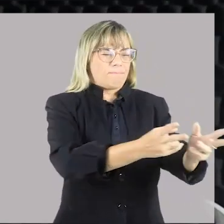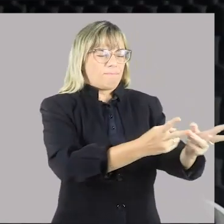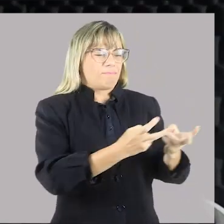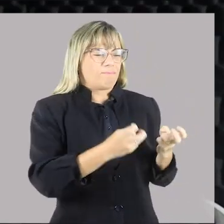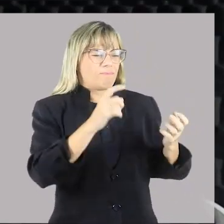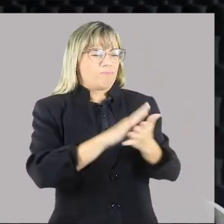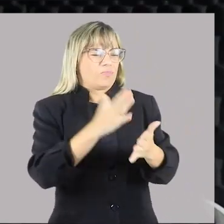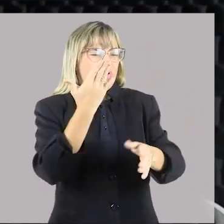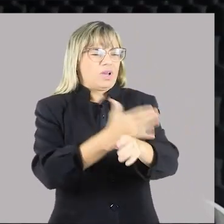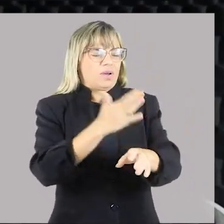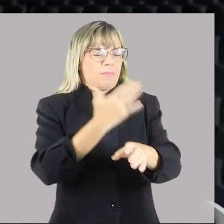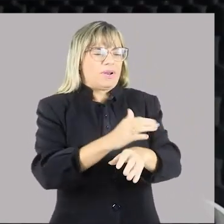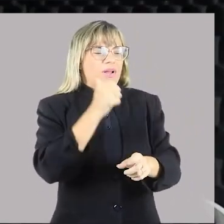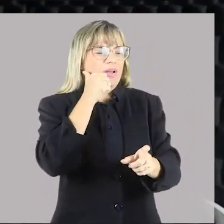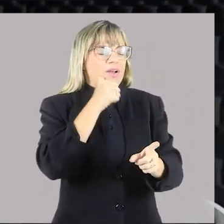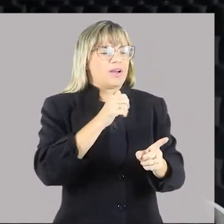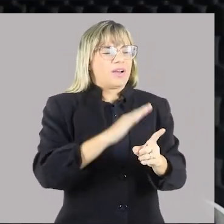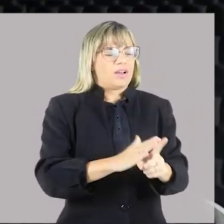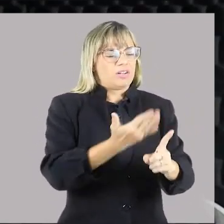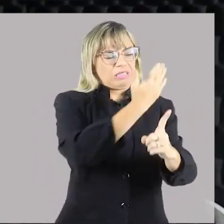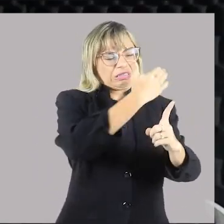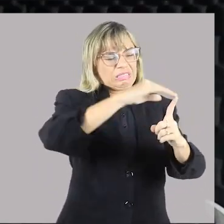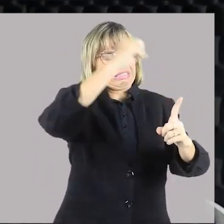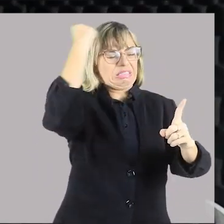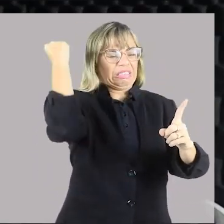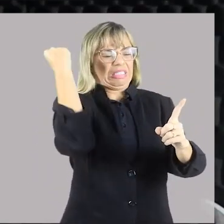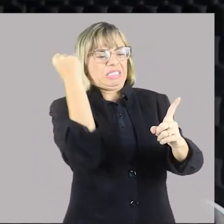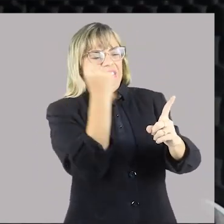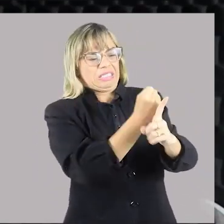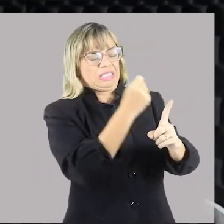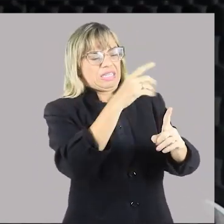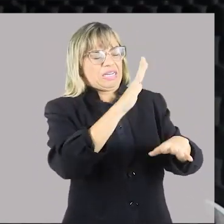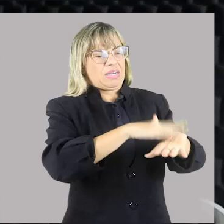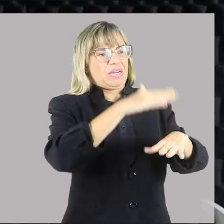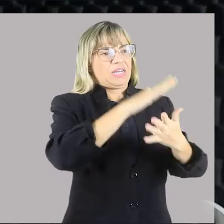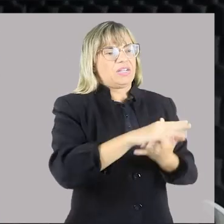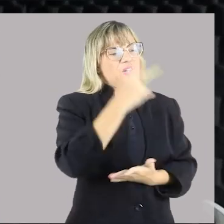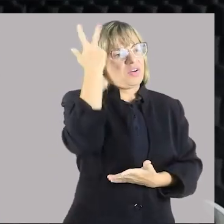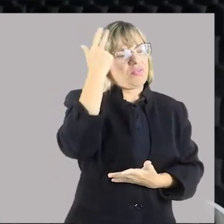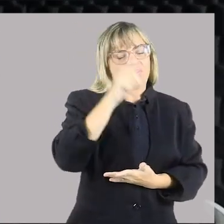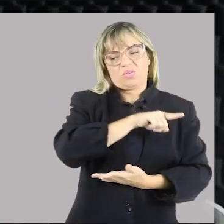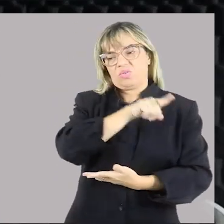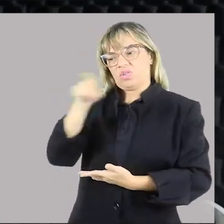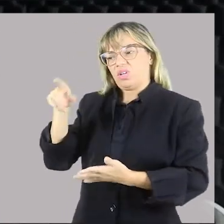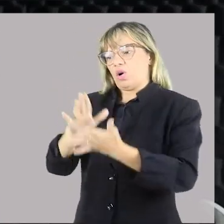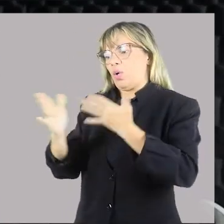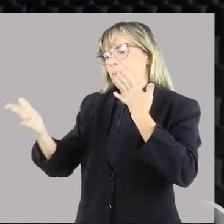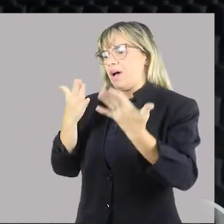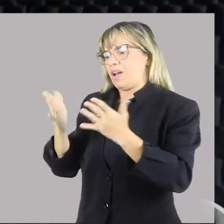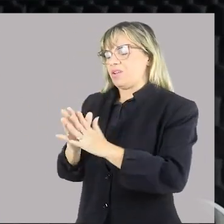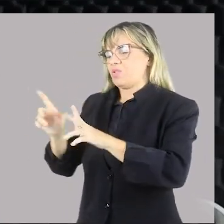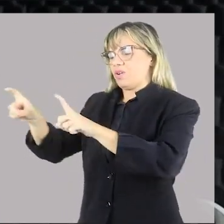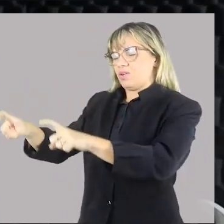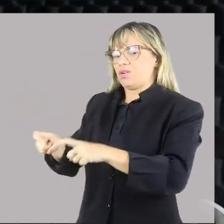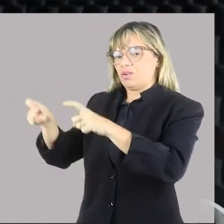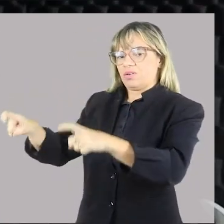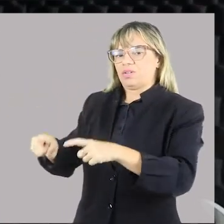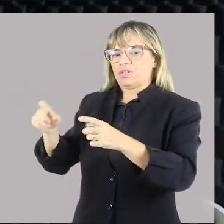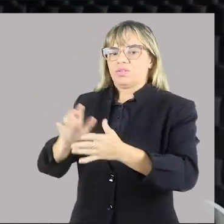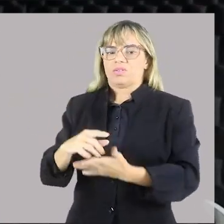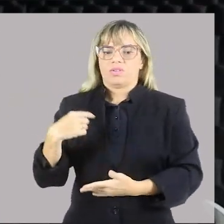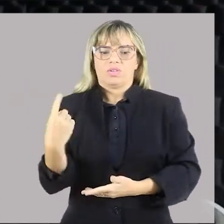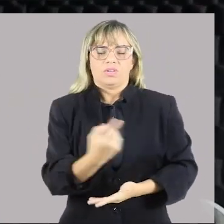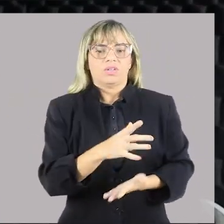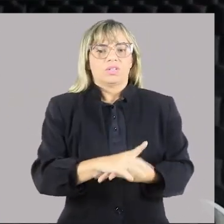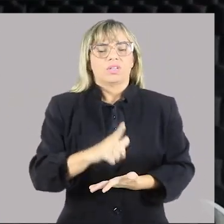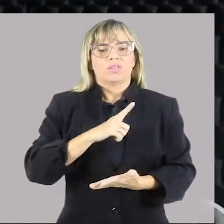a prática de feminicídio é mais comum nas cidades do que no cenário rural. Do que no cenário do campo. E aí nós também